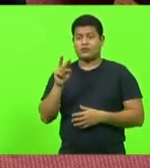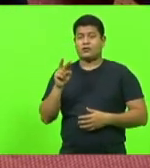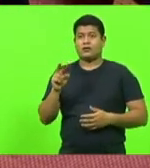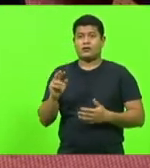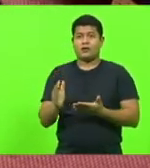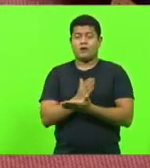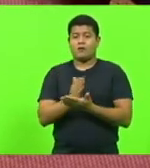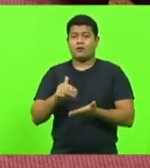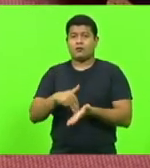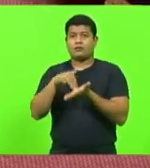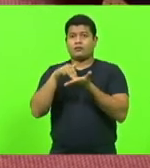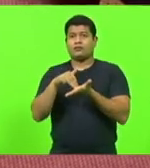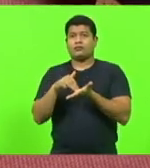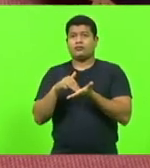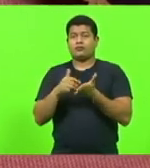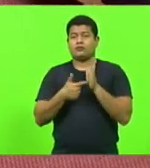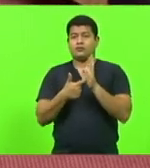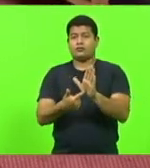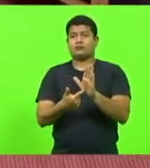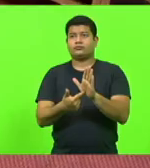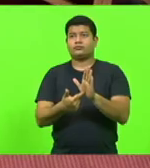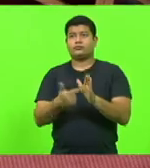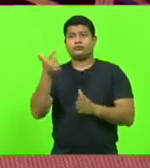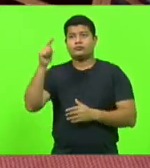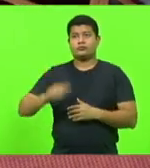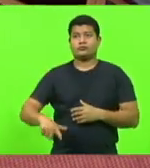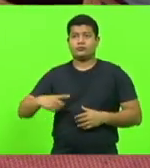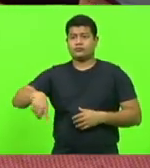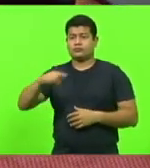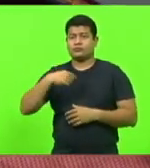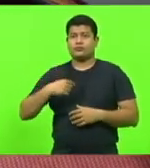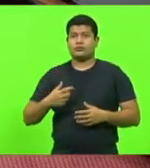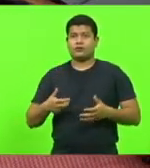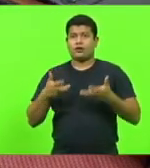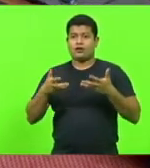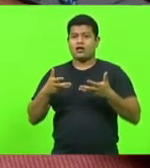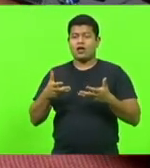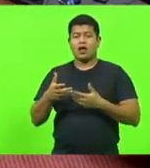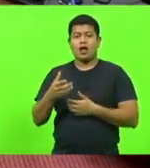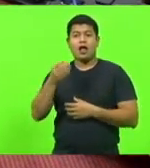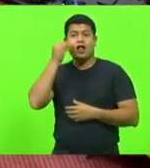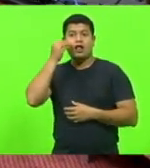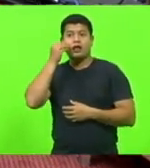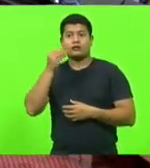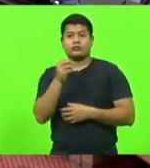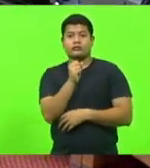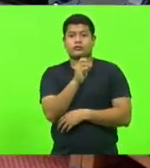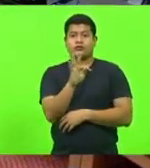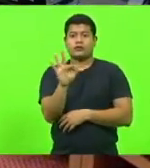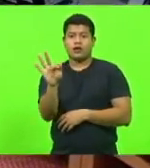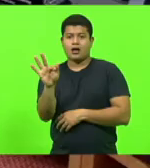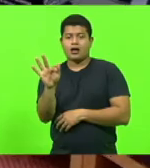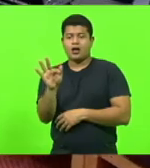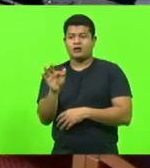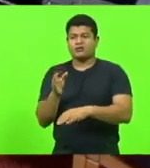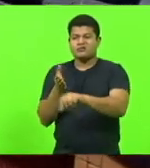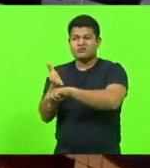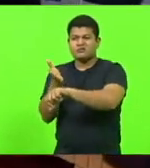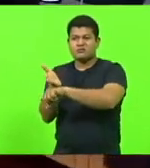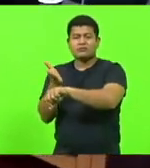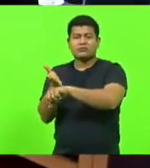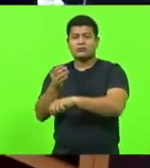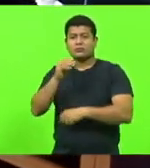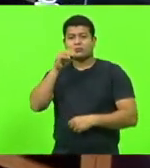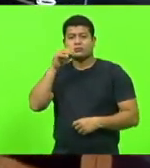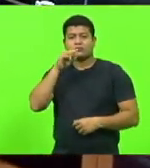moções que essa casa apresenta. Mais uma vez, nós estamos lá, querendo interferir no Supremo Tribunal Federal, num